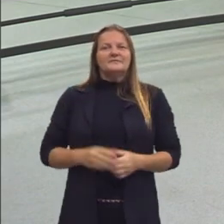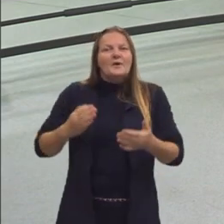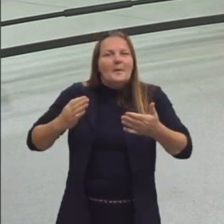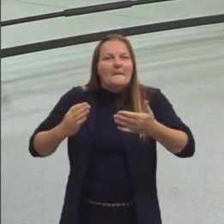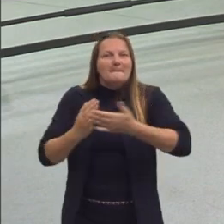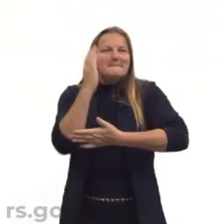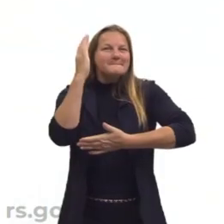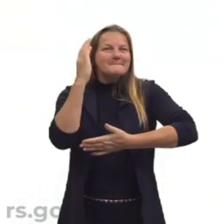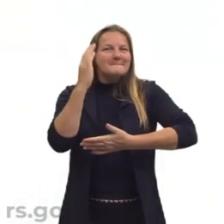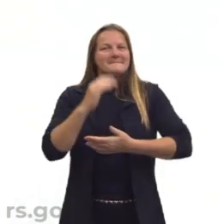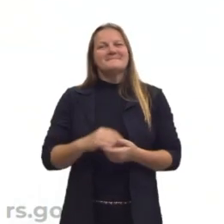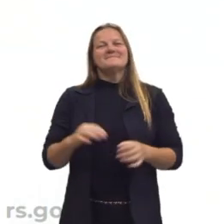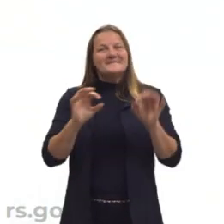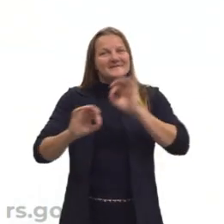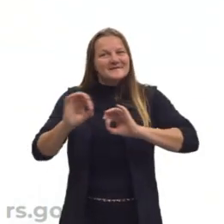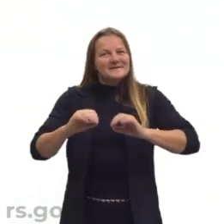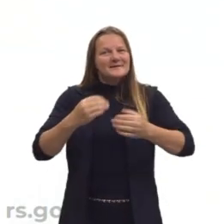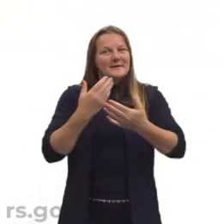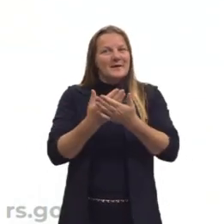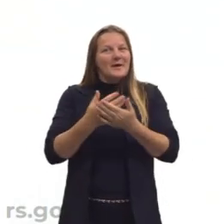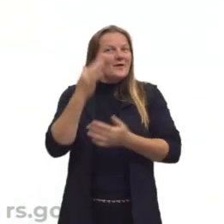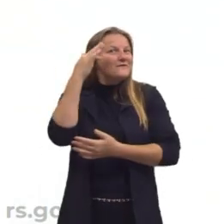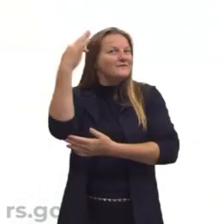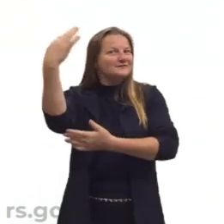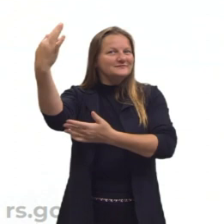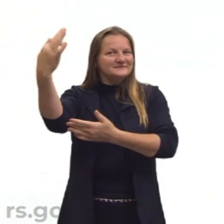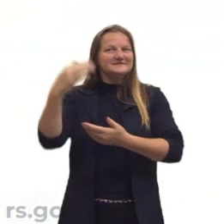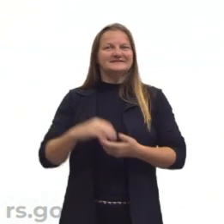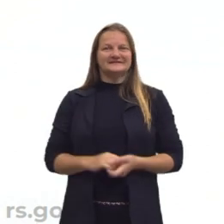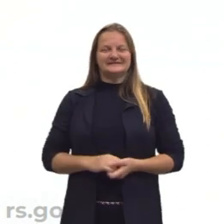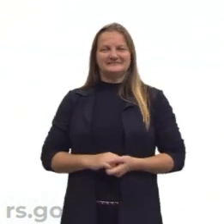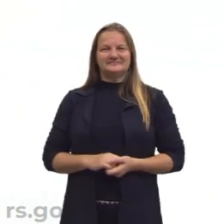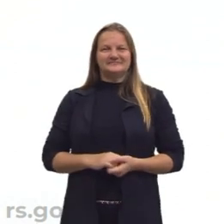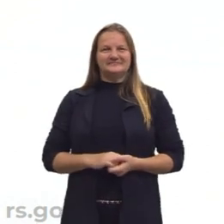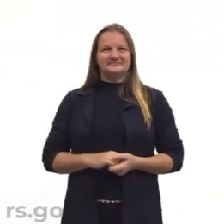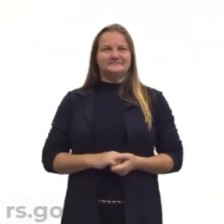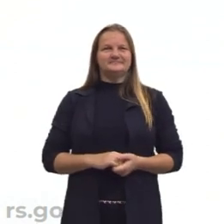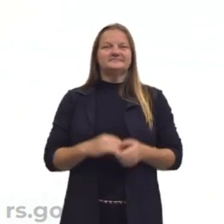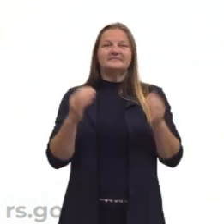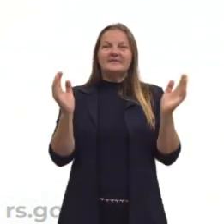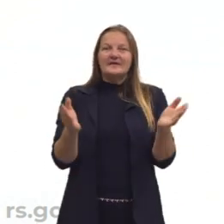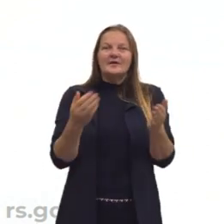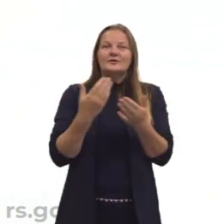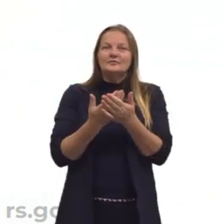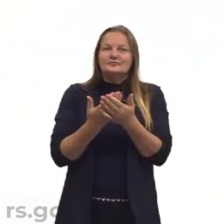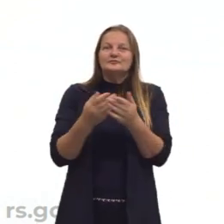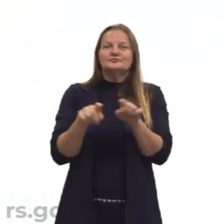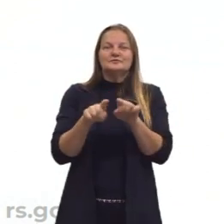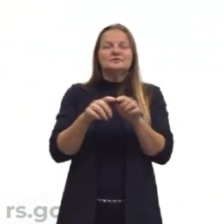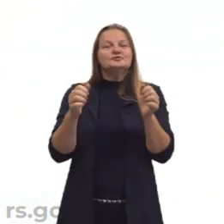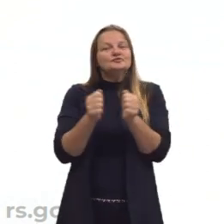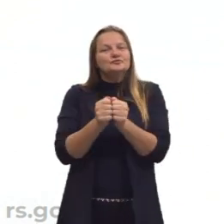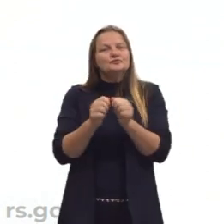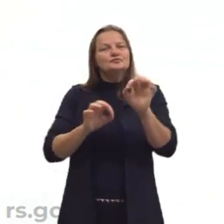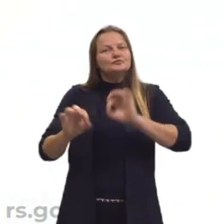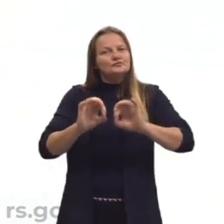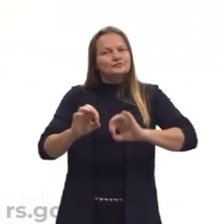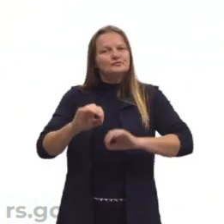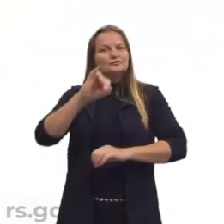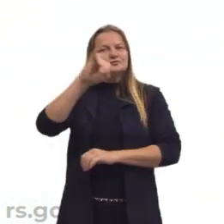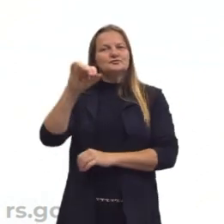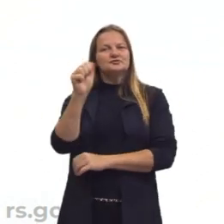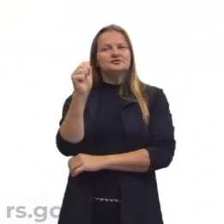Partiu passar, se preparar com mais uma aula de filosofia. Olha, essa aula também é preparada junto comigo pelo professor